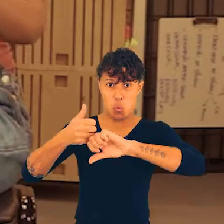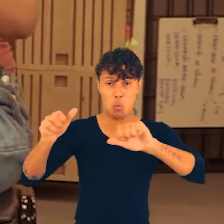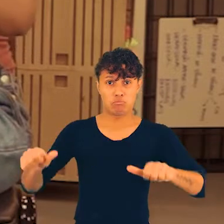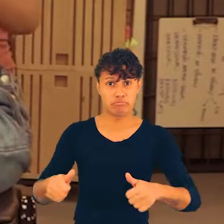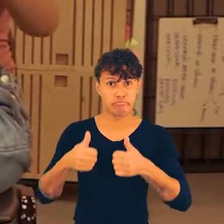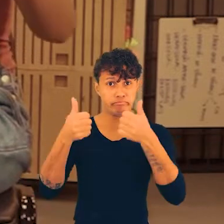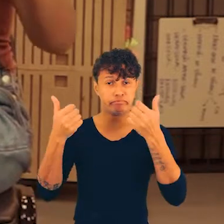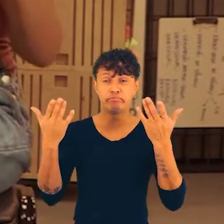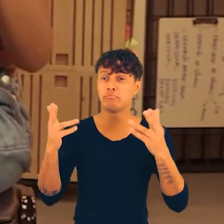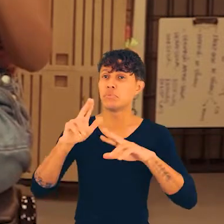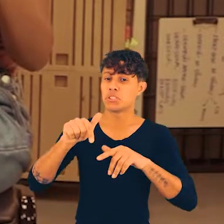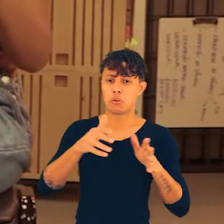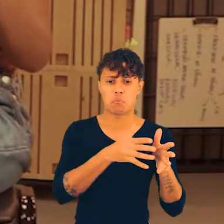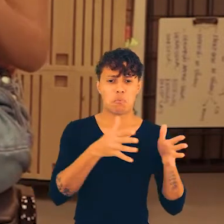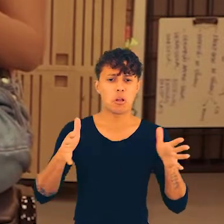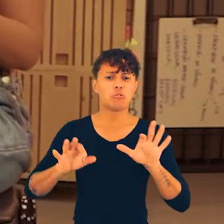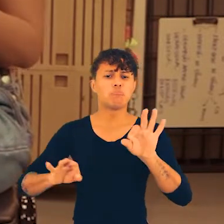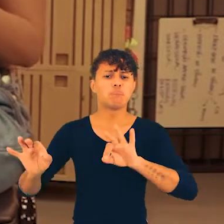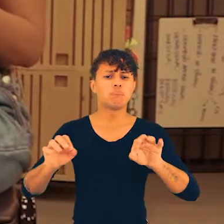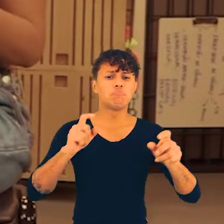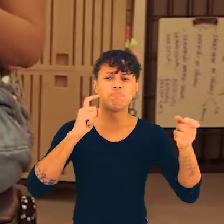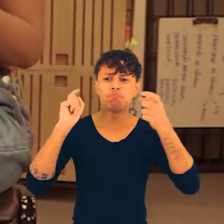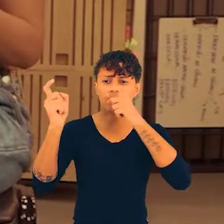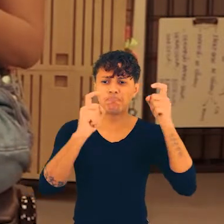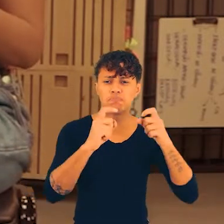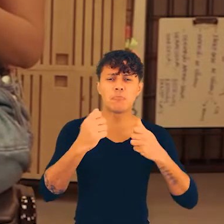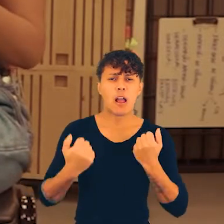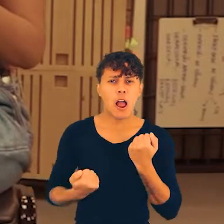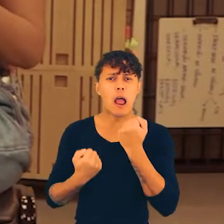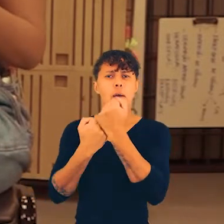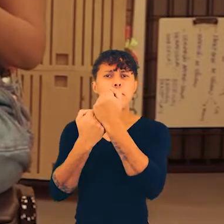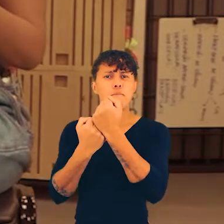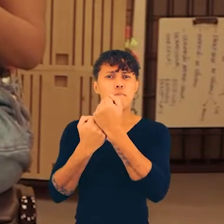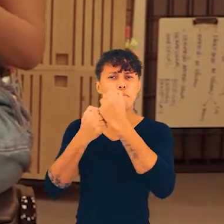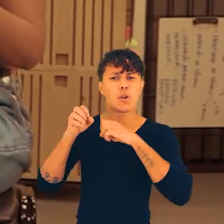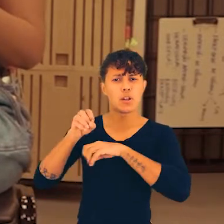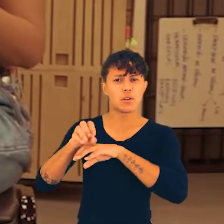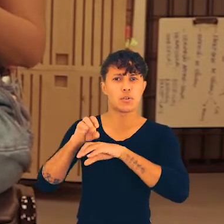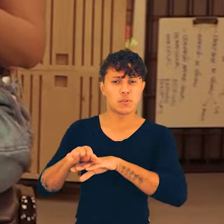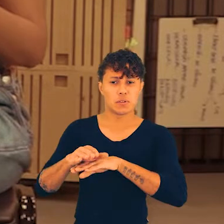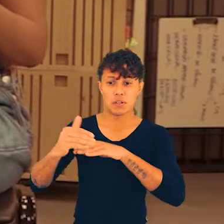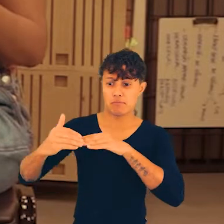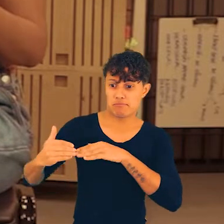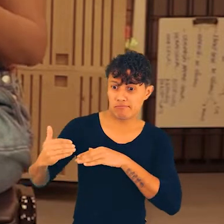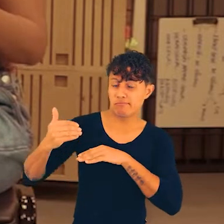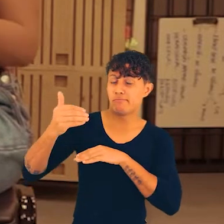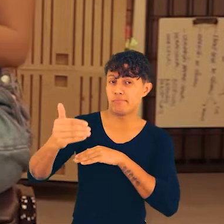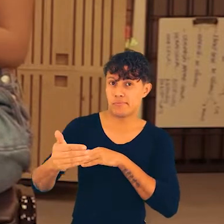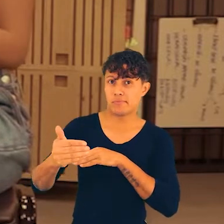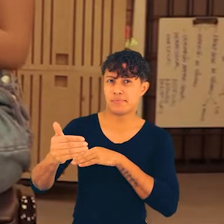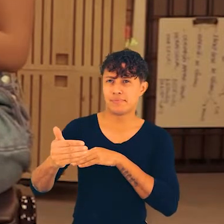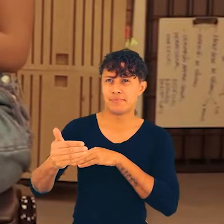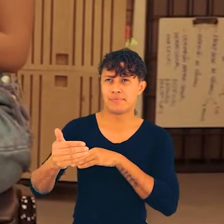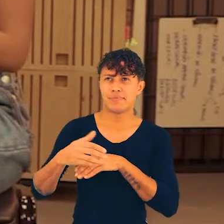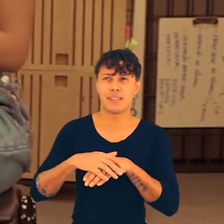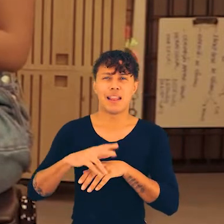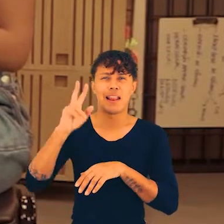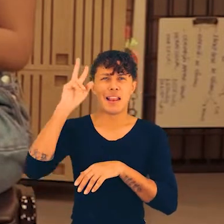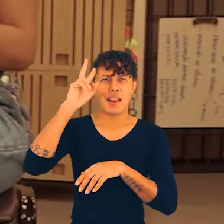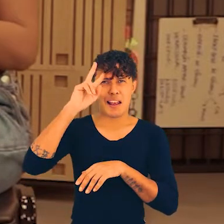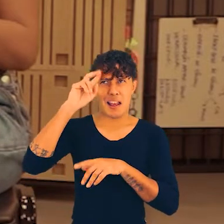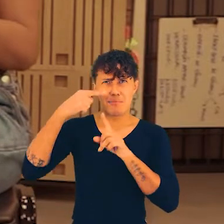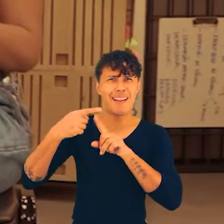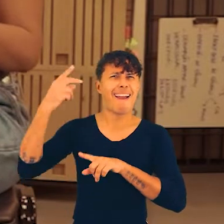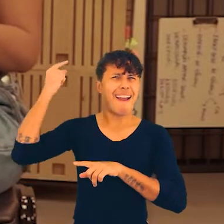Então, organizamos os estudantes nesse período em defesa da educação. E um pouco mais para frente, quando houve